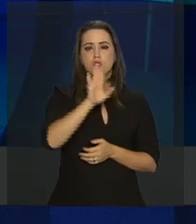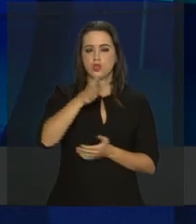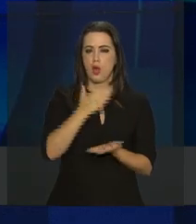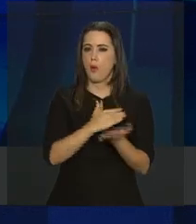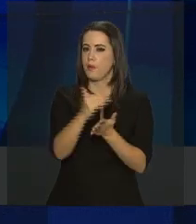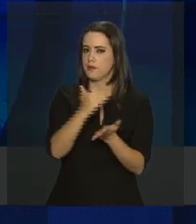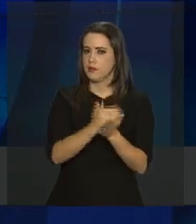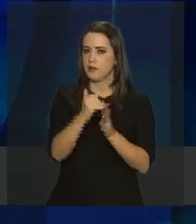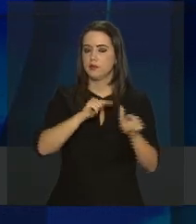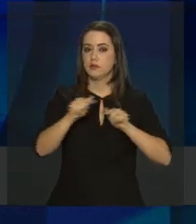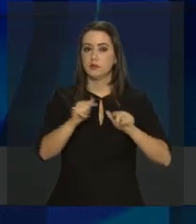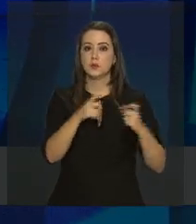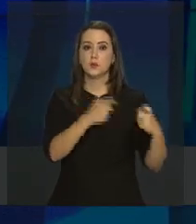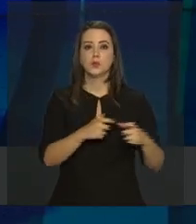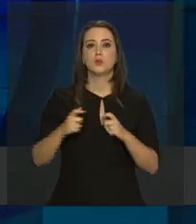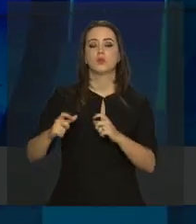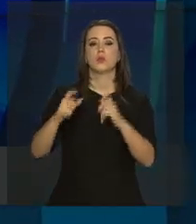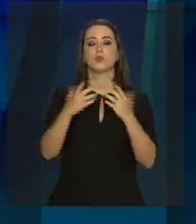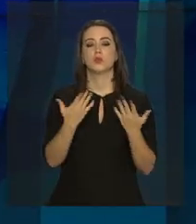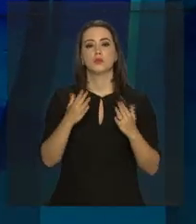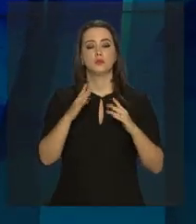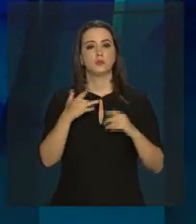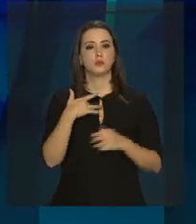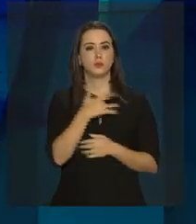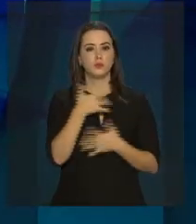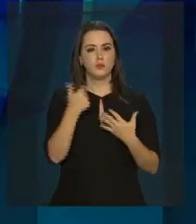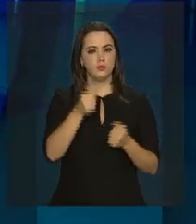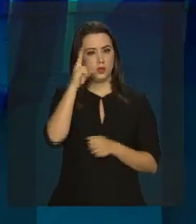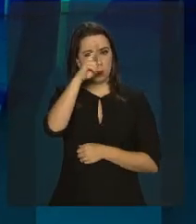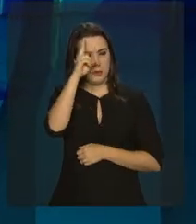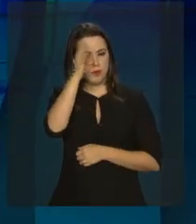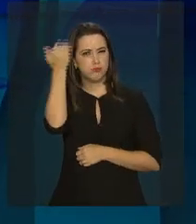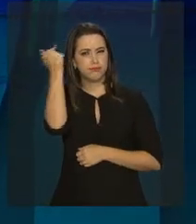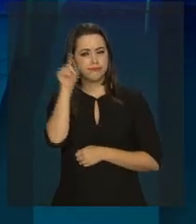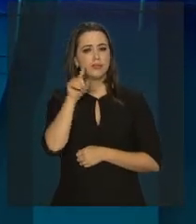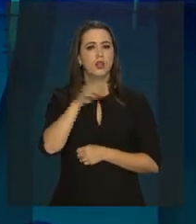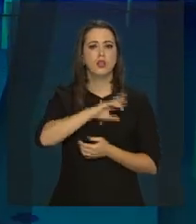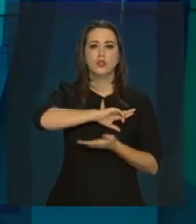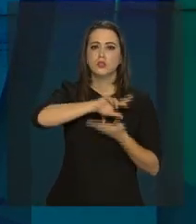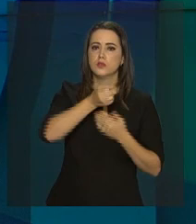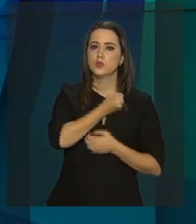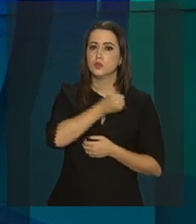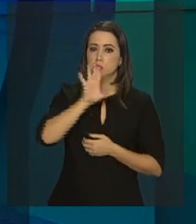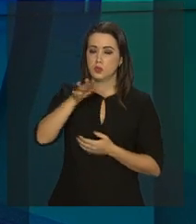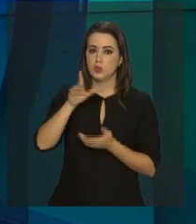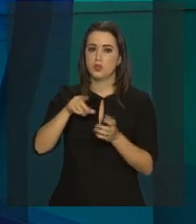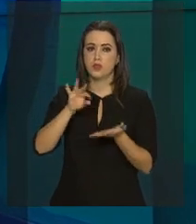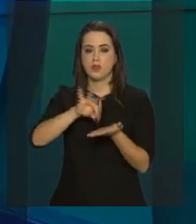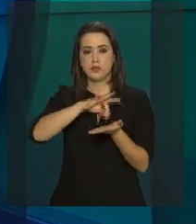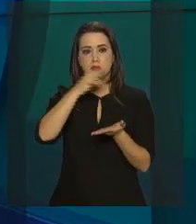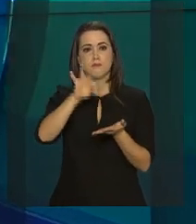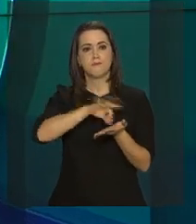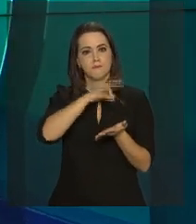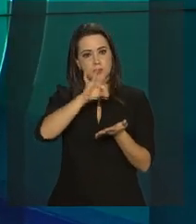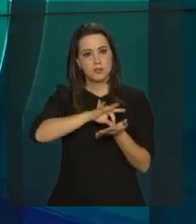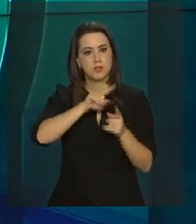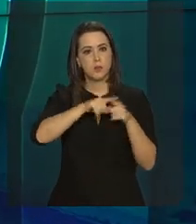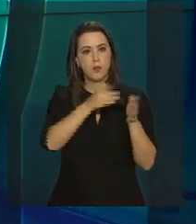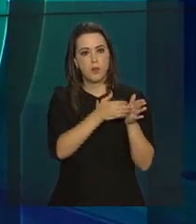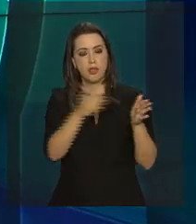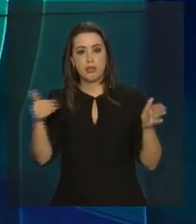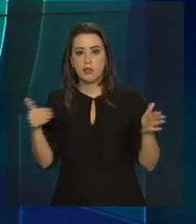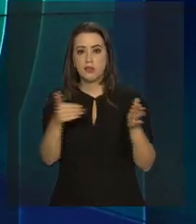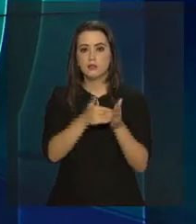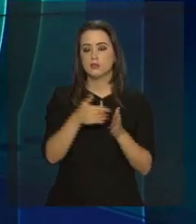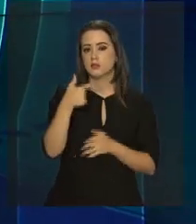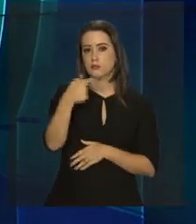apresentaram nas unidades básicas de saúde. E a gente lembra que, apesar do grande número de médicos que já realizaram a inscrição, o período de seleção